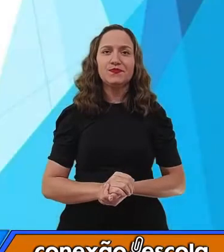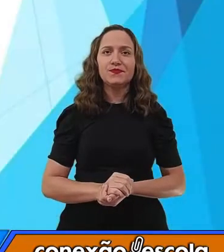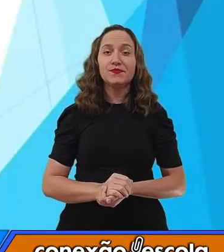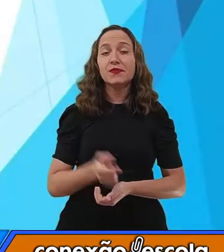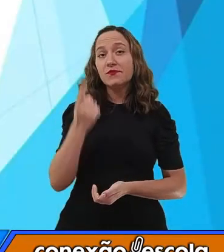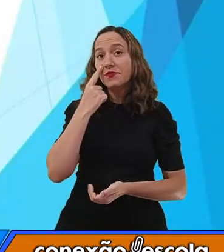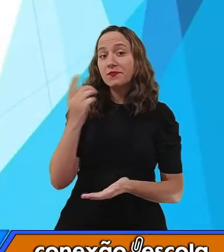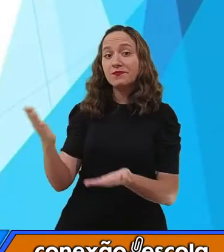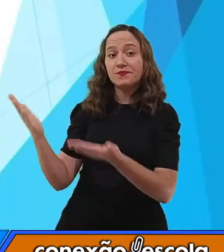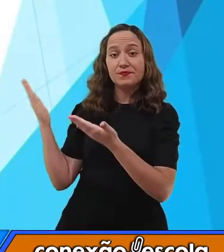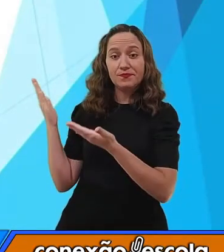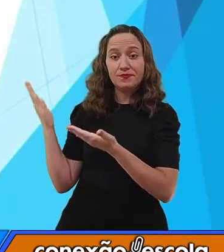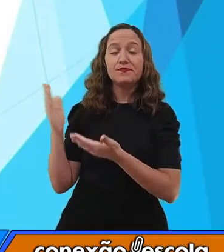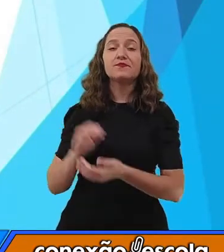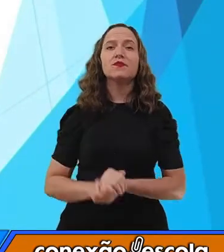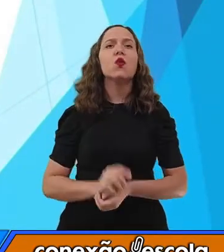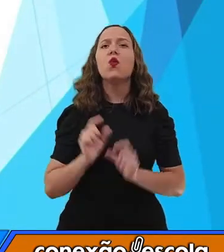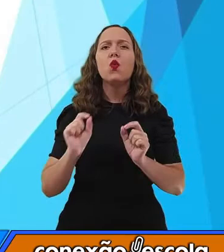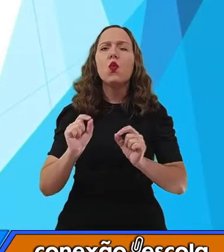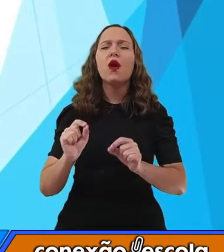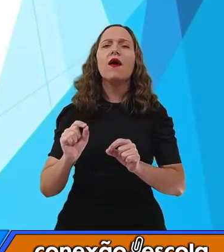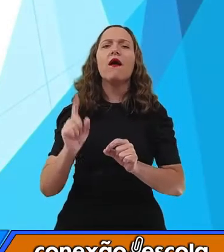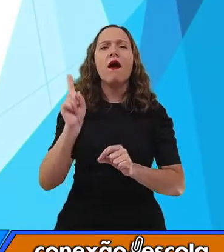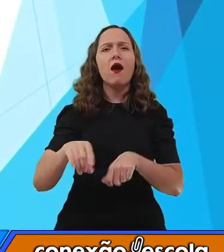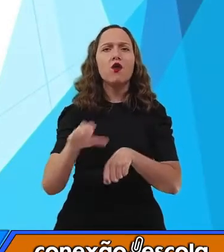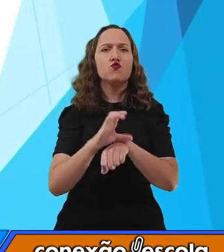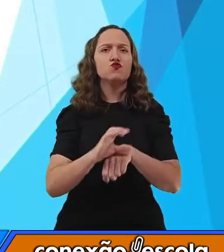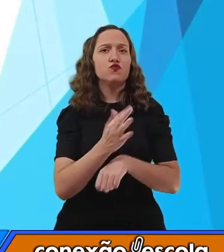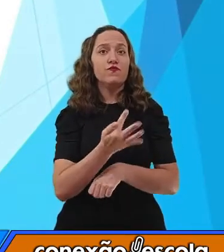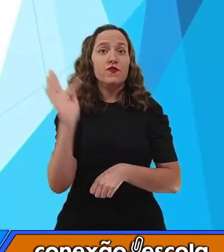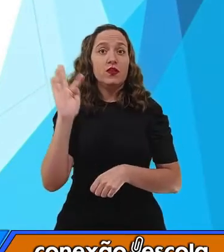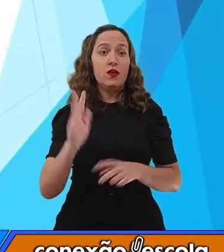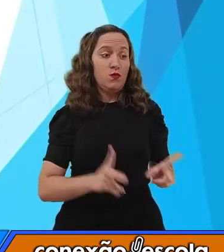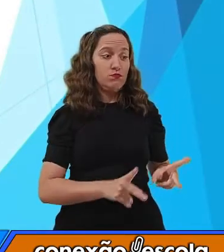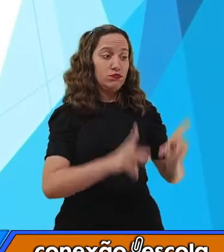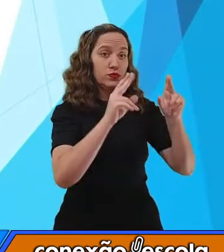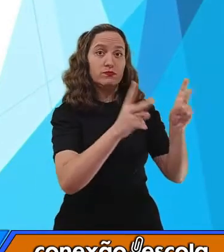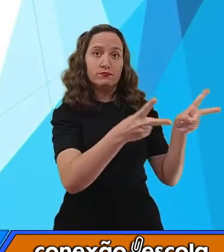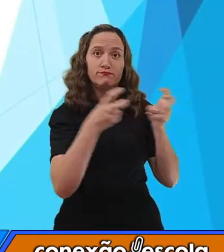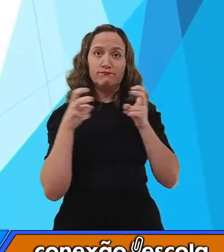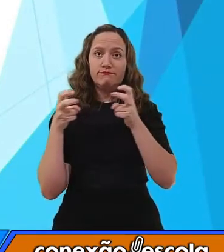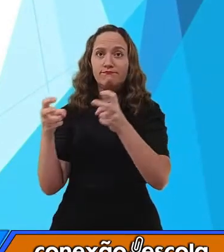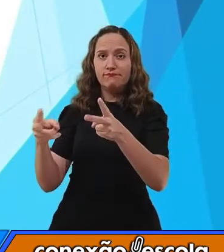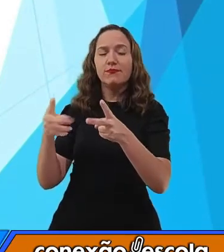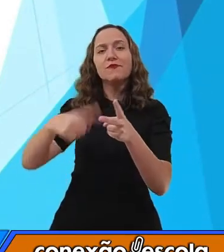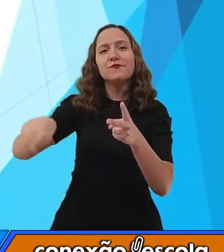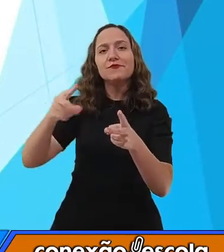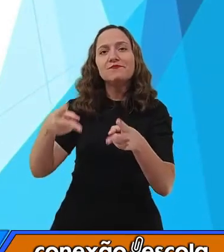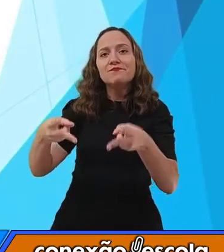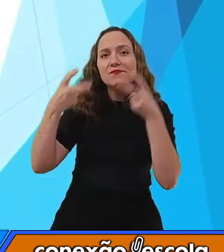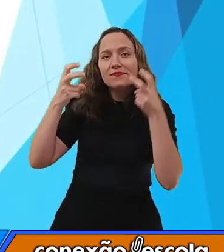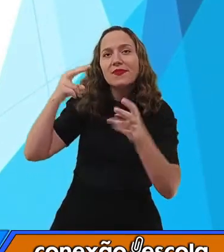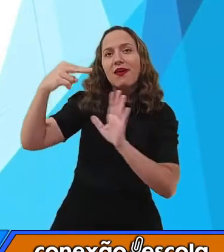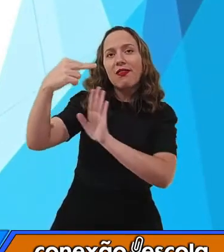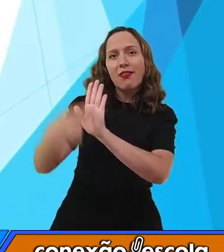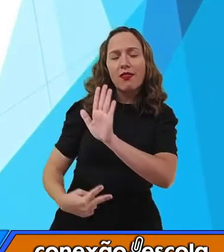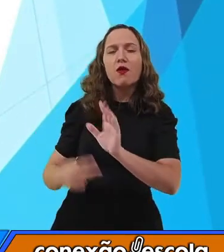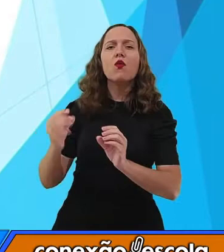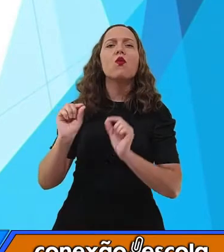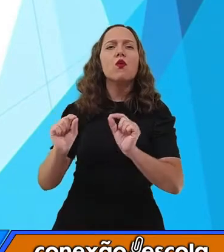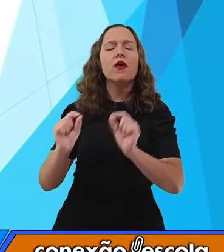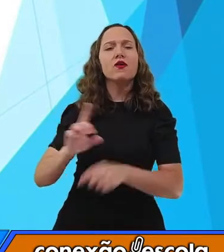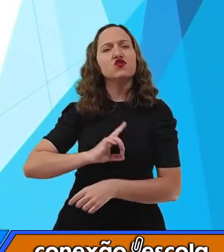aí, ó. Um fragmento, aí nós temos um fragmento da Constituição Federal, né? Então, está falando aqui dos